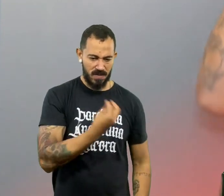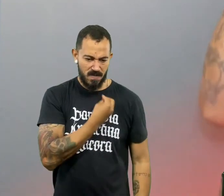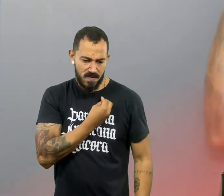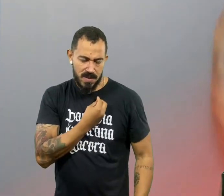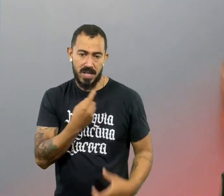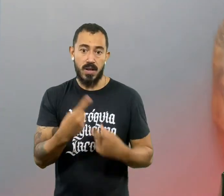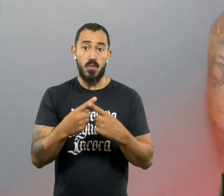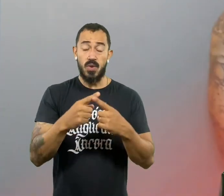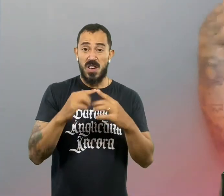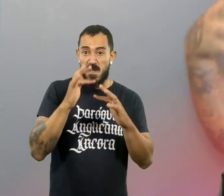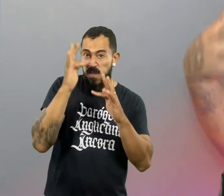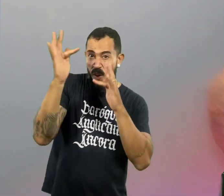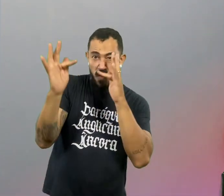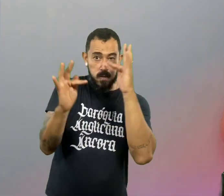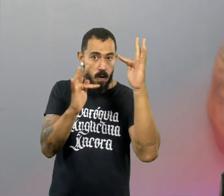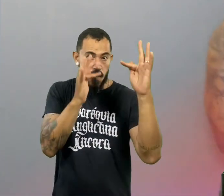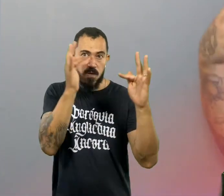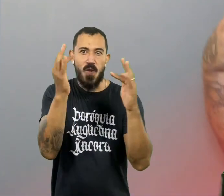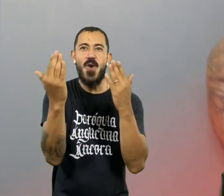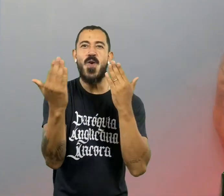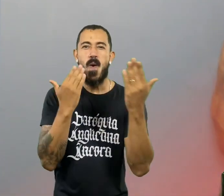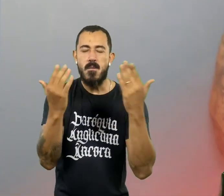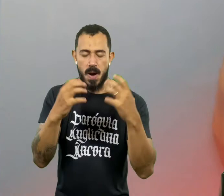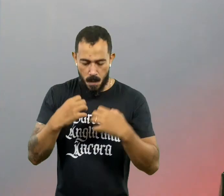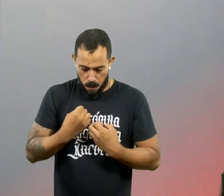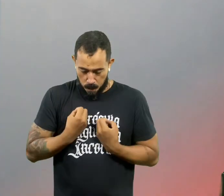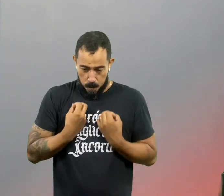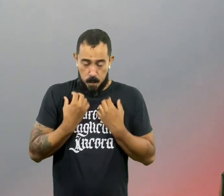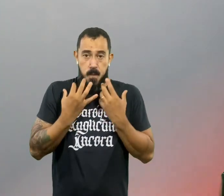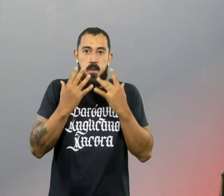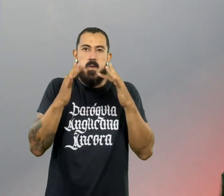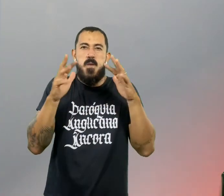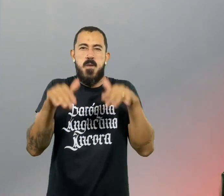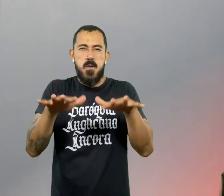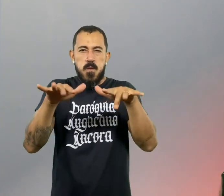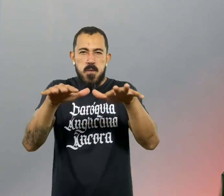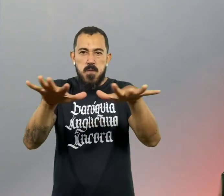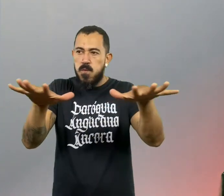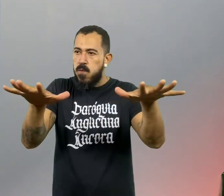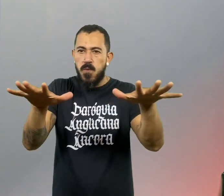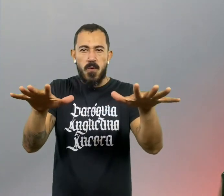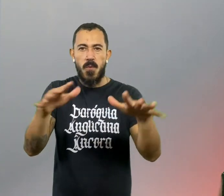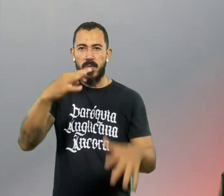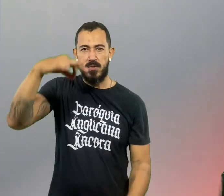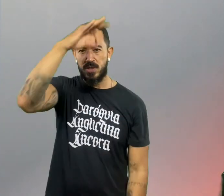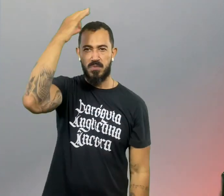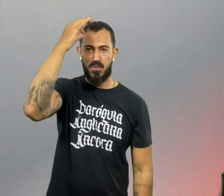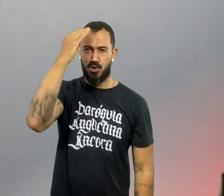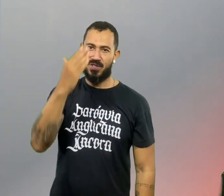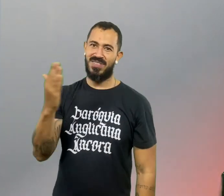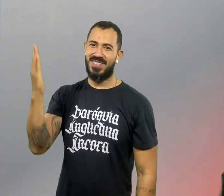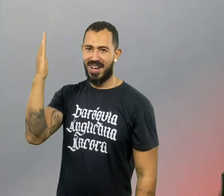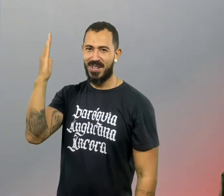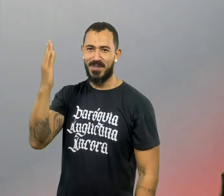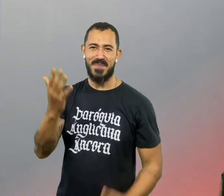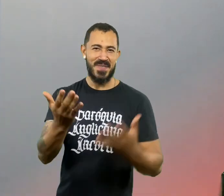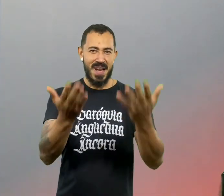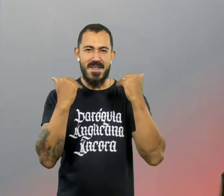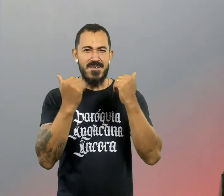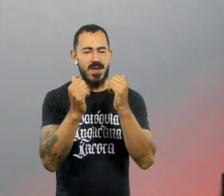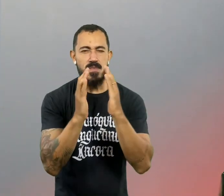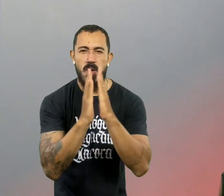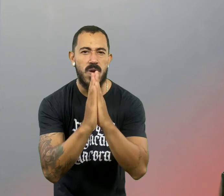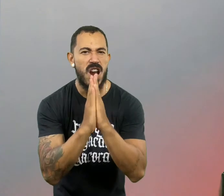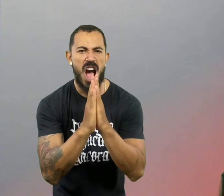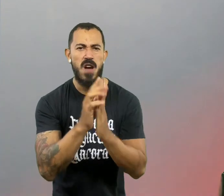santa seja florida e floresça seja cultivada em nós por meio do poder do Espírito Santo. Então, ore comigo